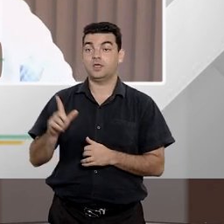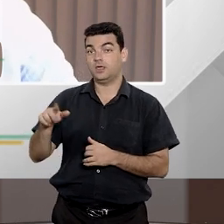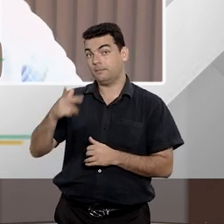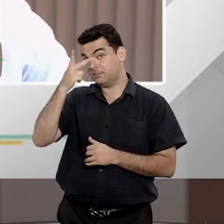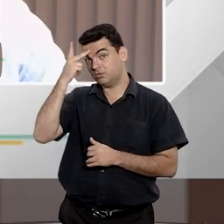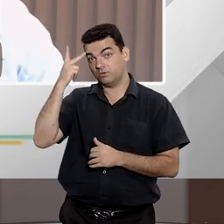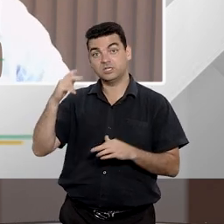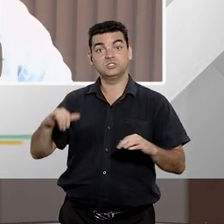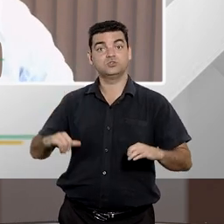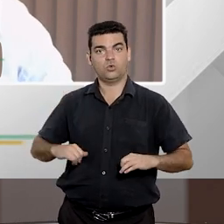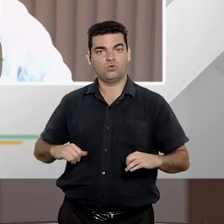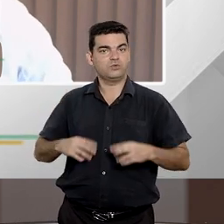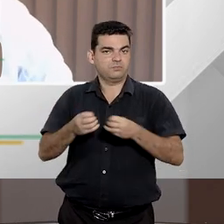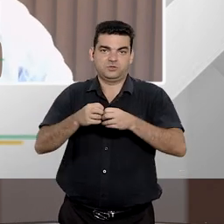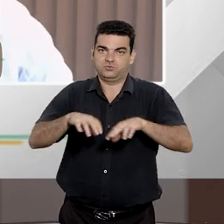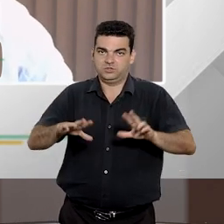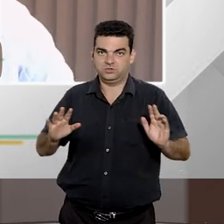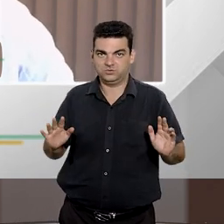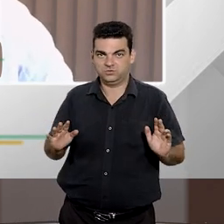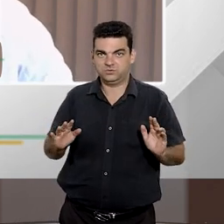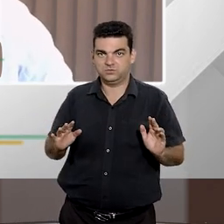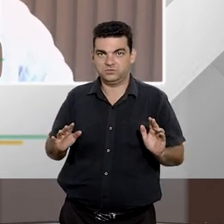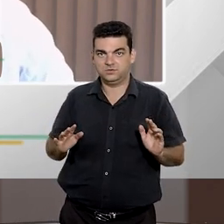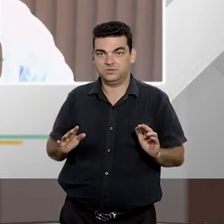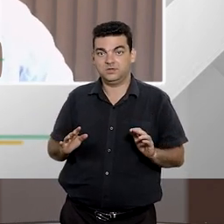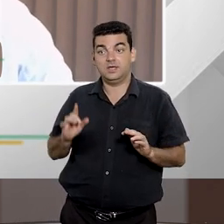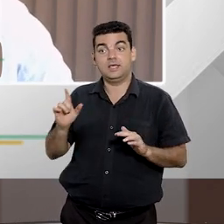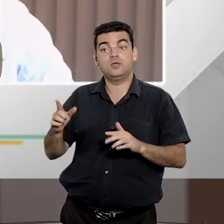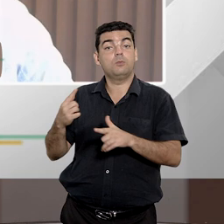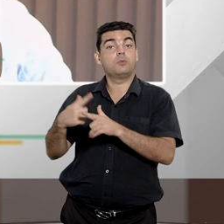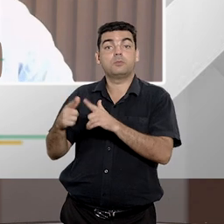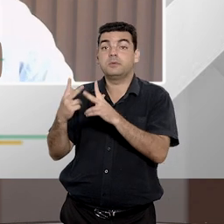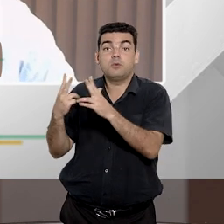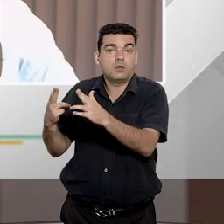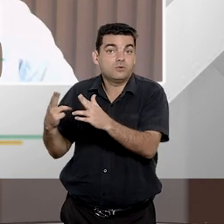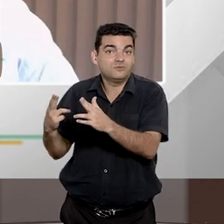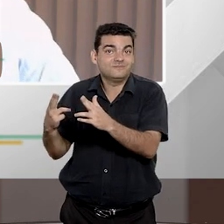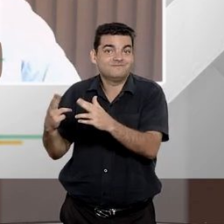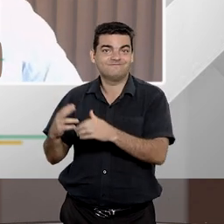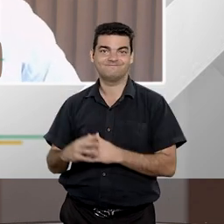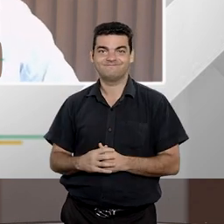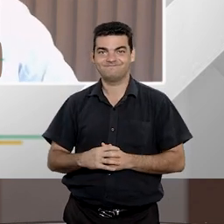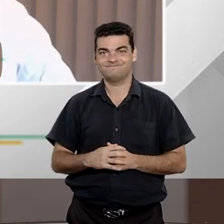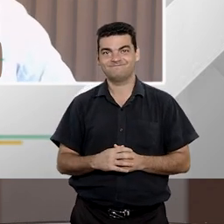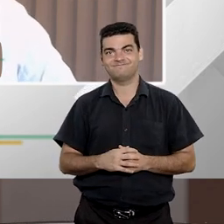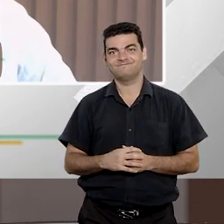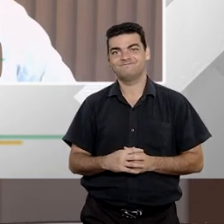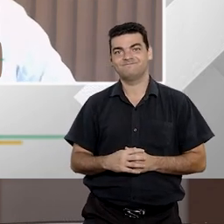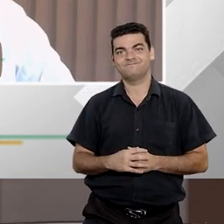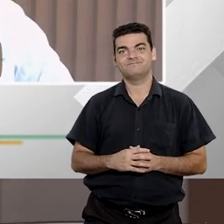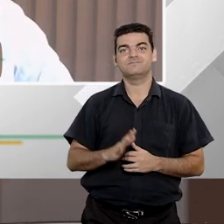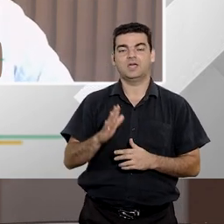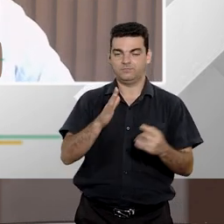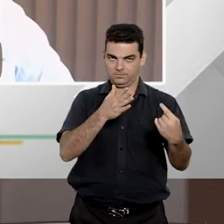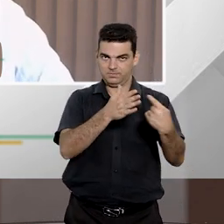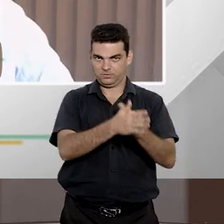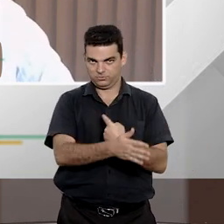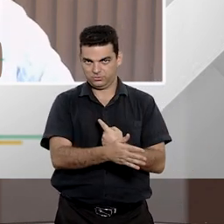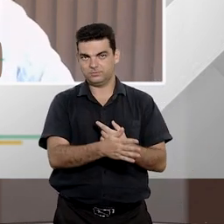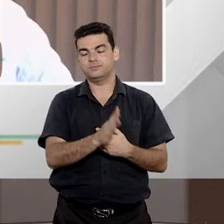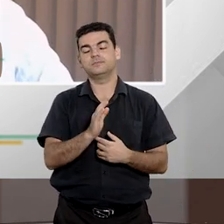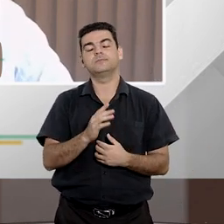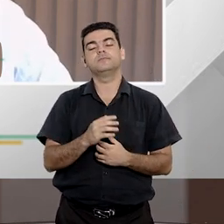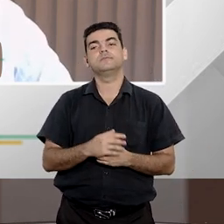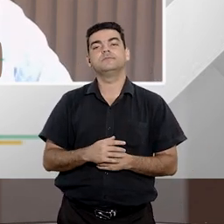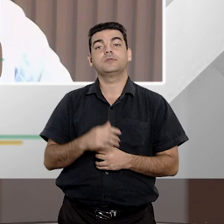sofreram algum dano, são vítimas diante do mesmo ato. Voltando agora à pergunta que foi respondida pela